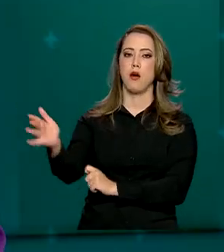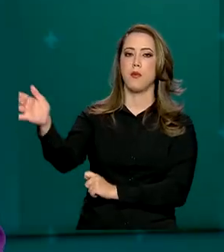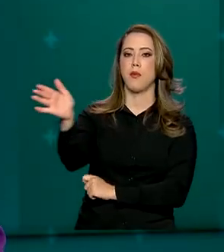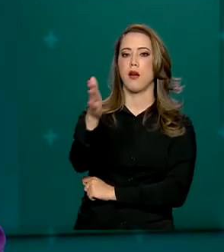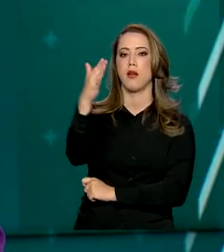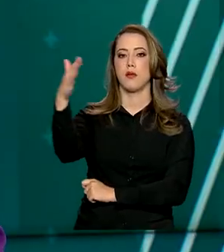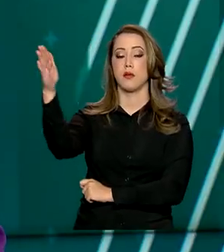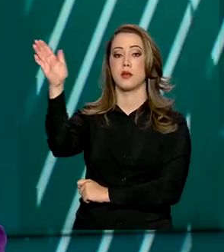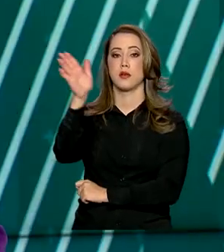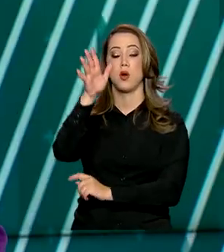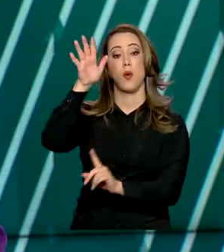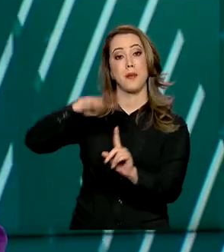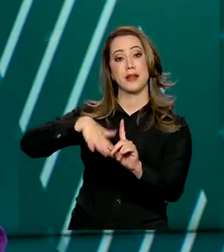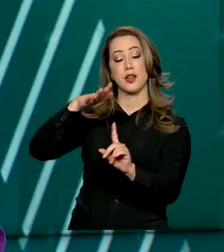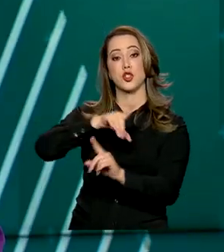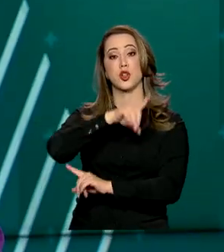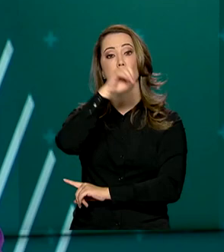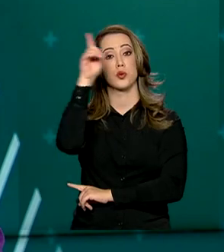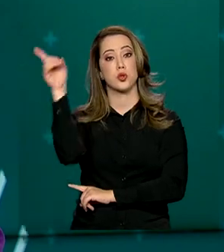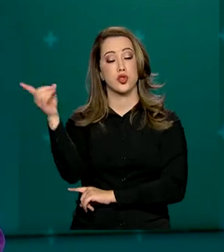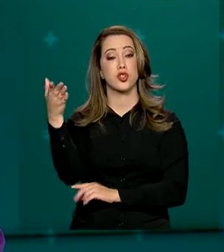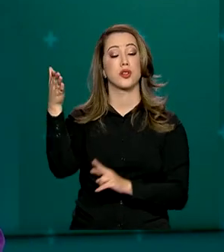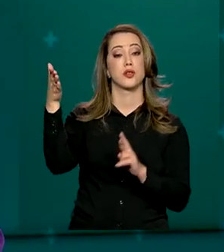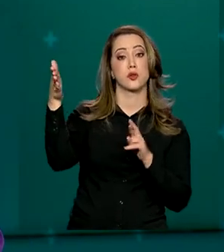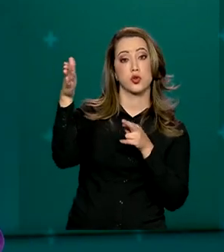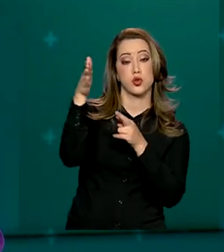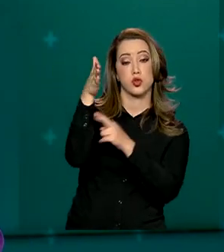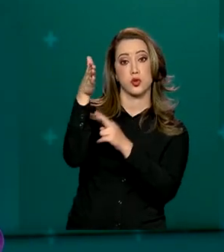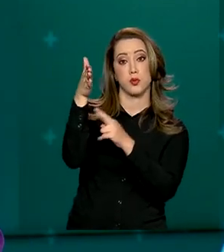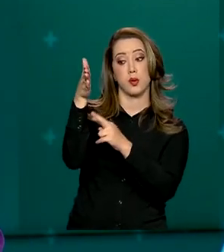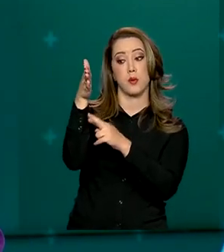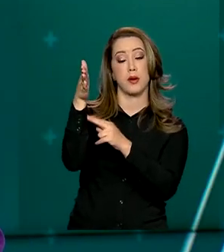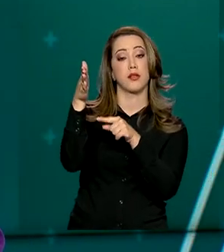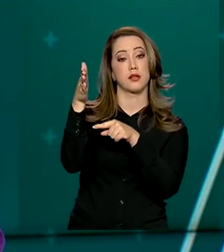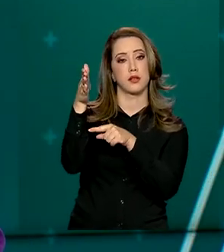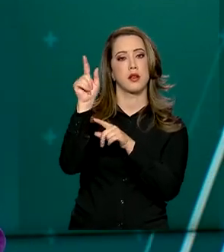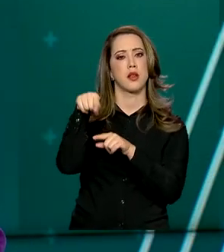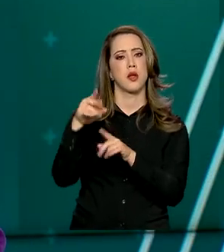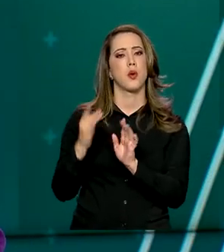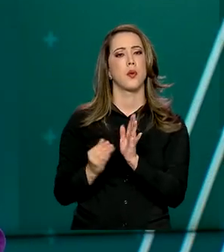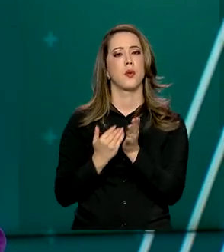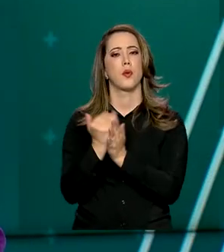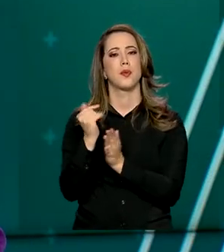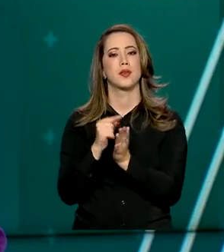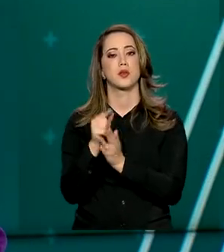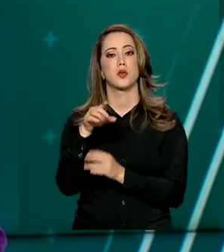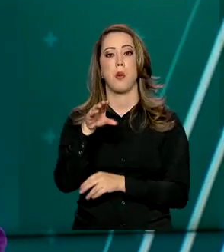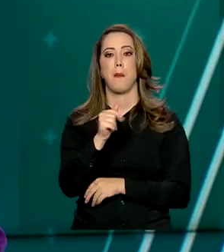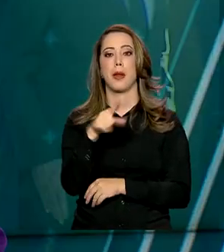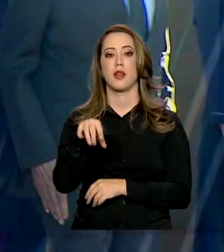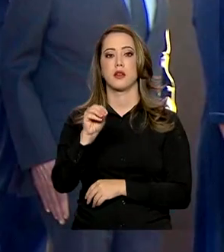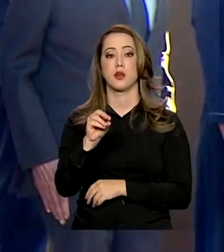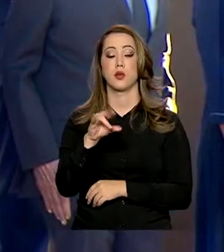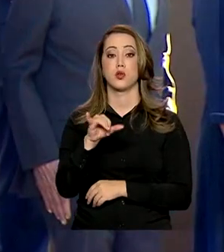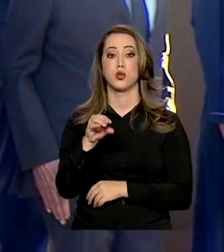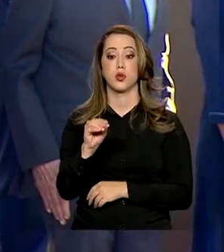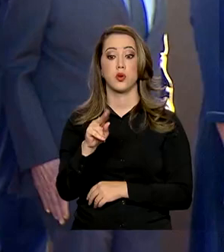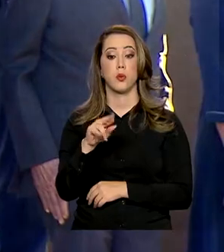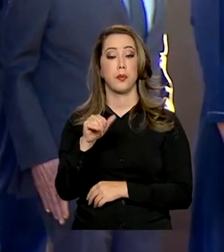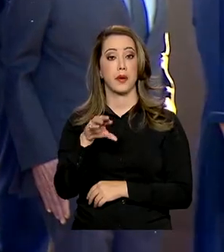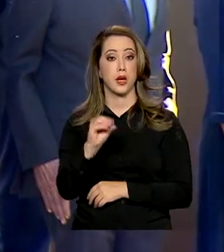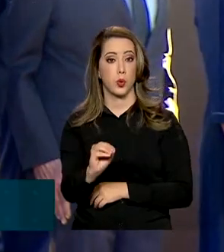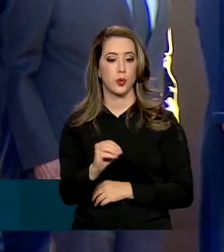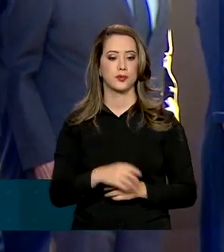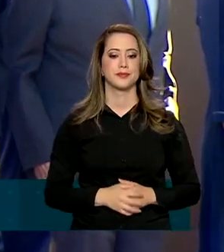ao Dia do Diplomata. A data marca o aniversário do patrono da diplomacia brasileira, o Barão de Rio Branco. O